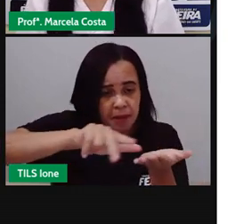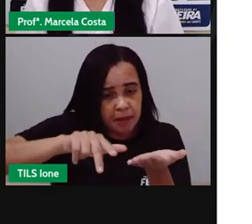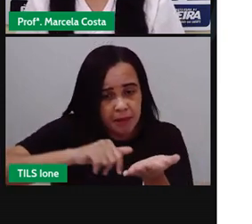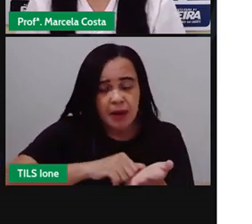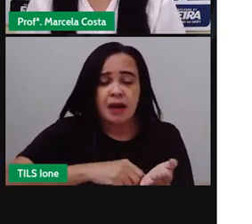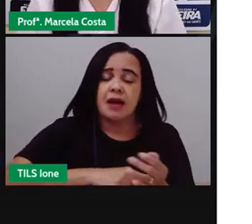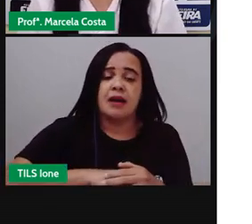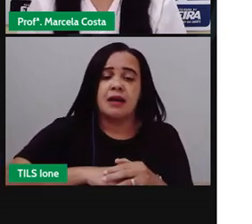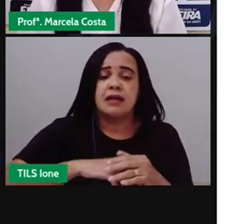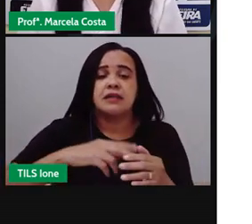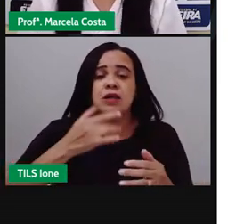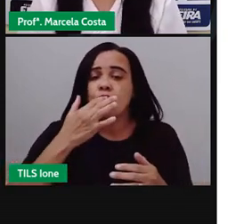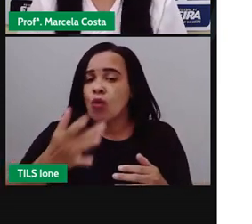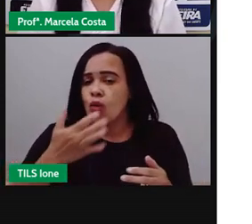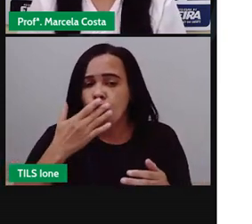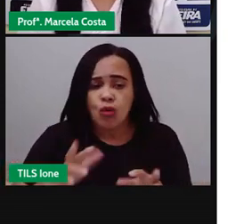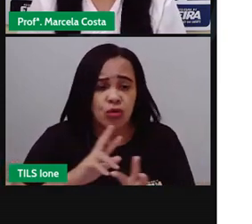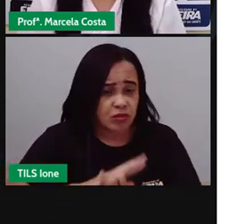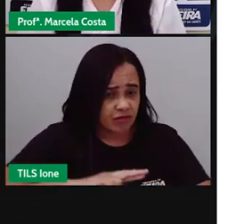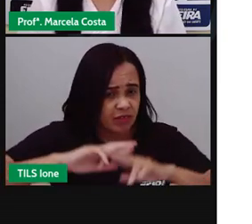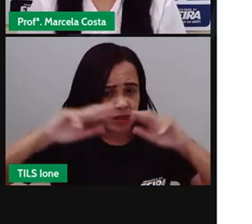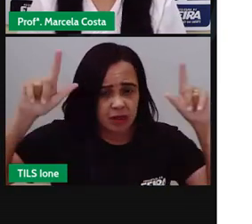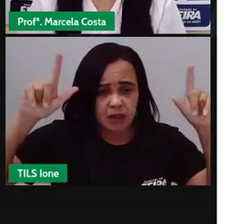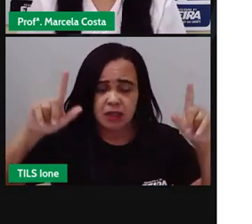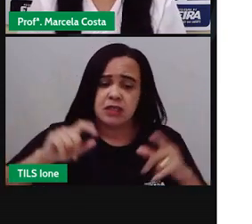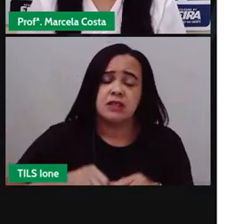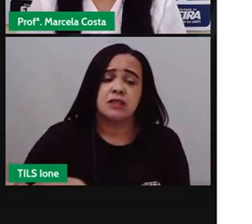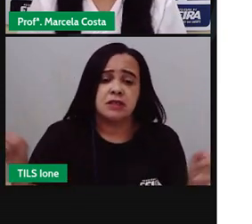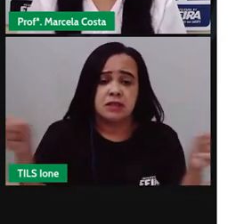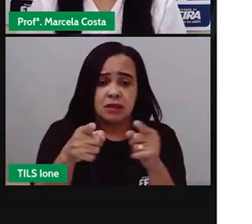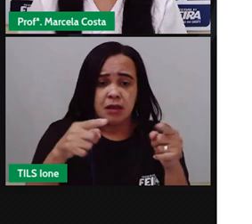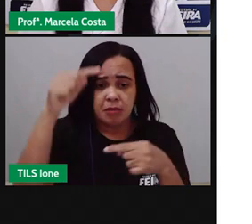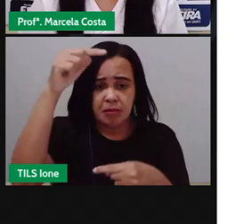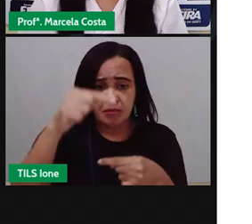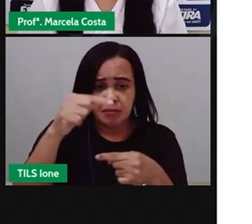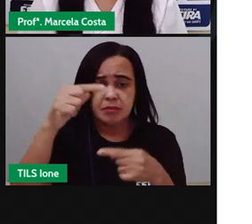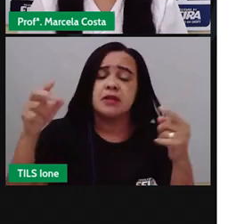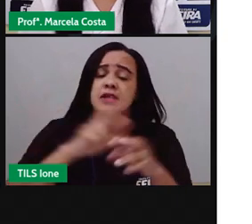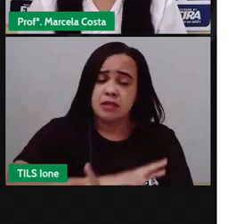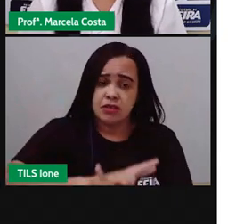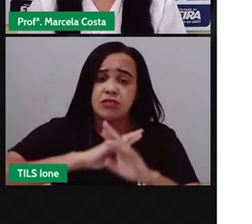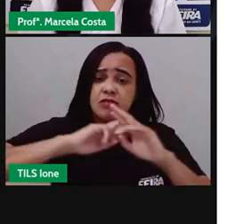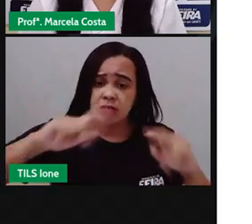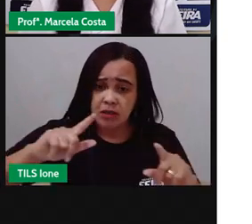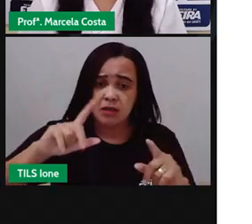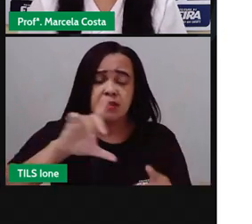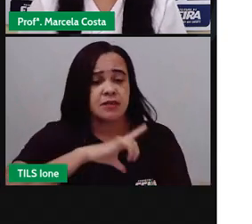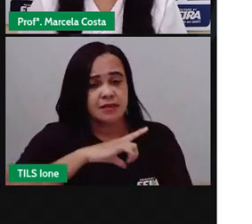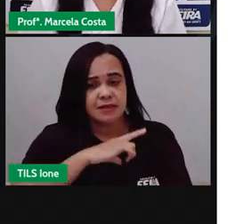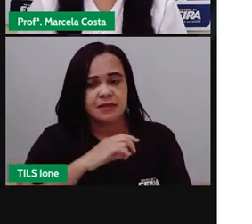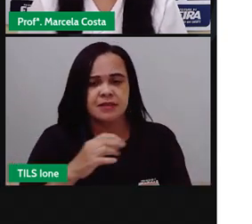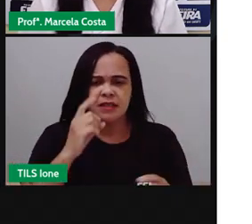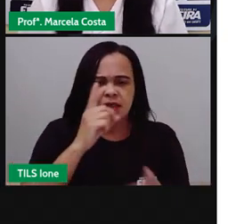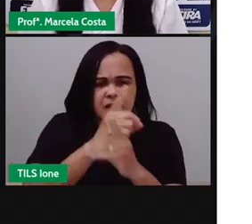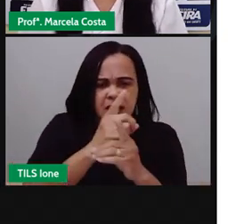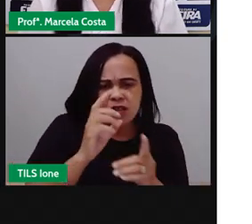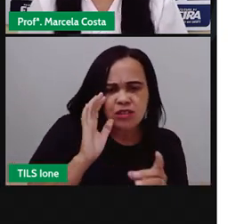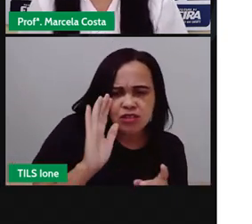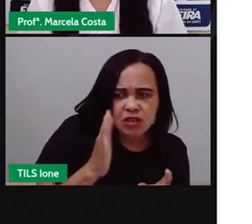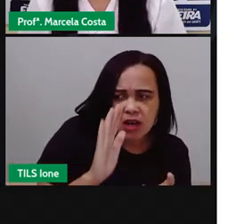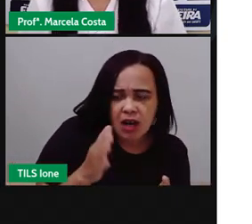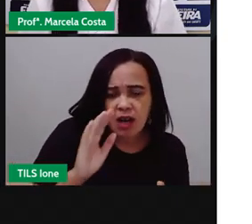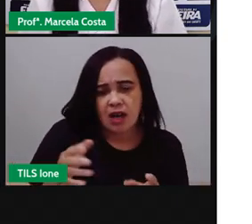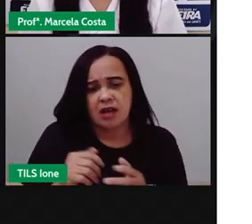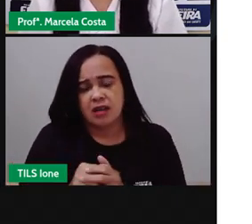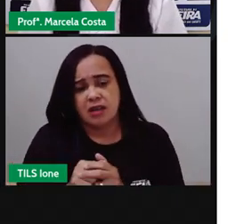tamanhos e formatos diferentes. Já conseguiu aí identificar quais